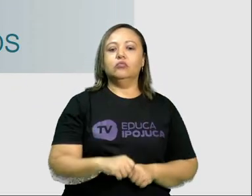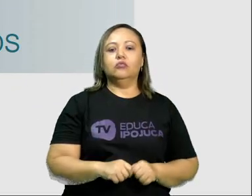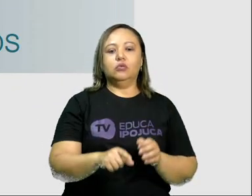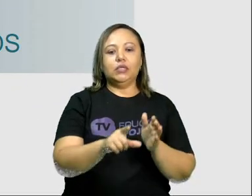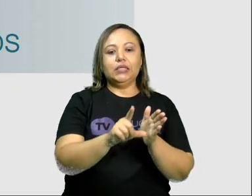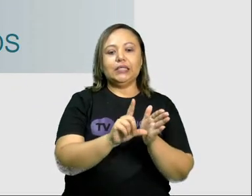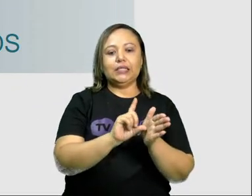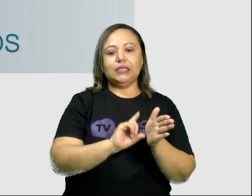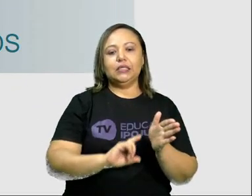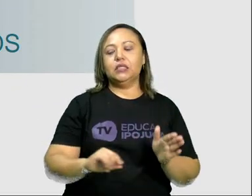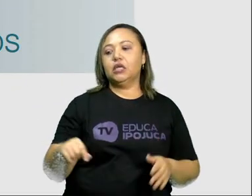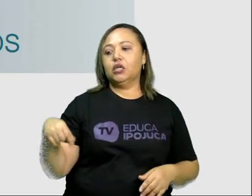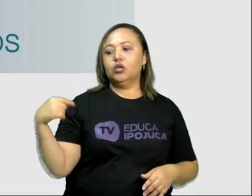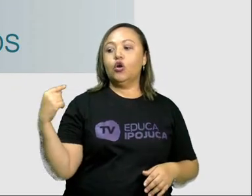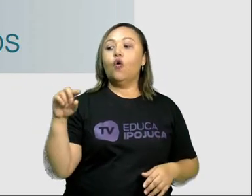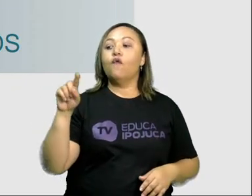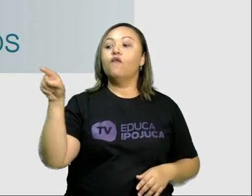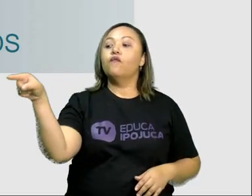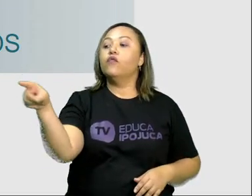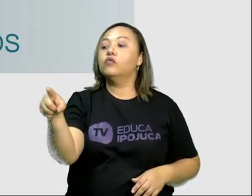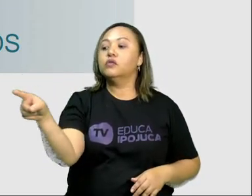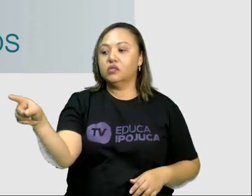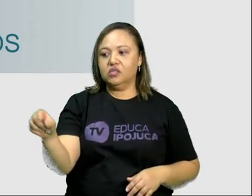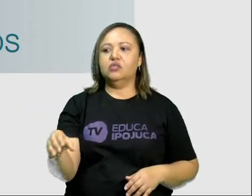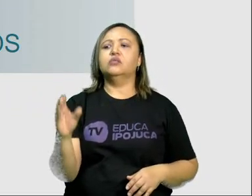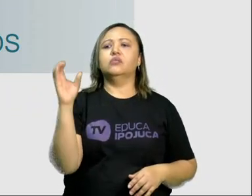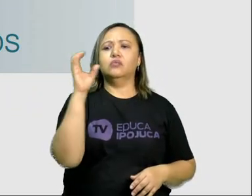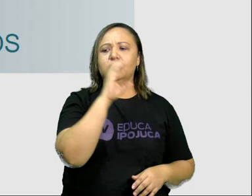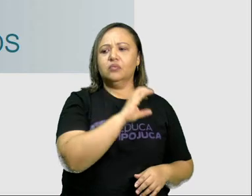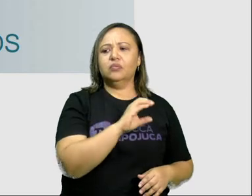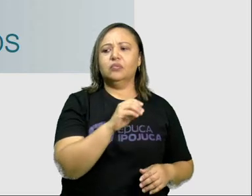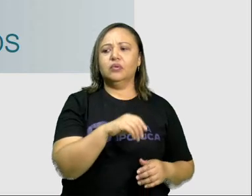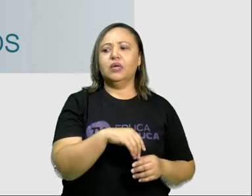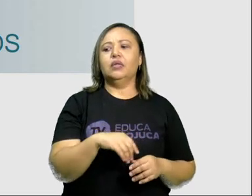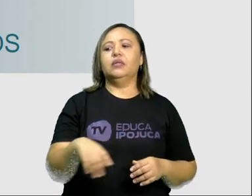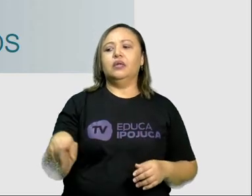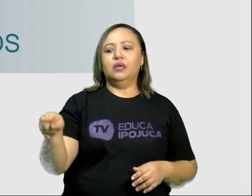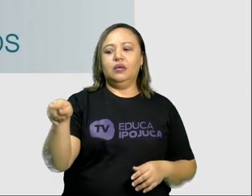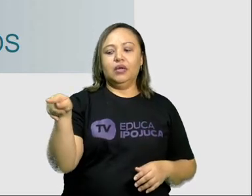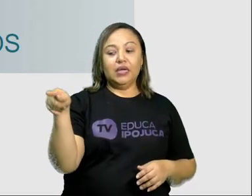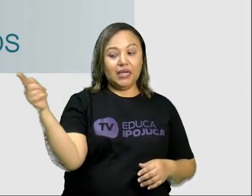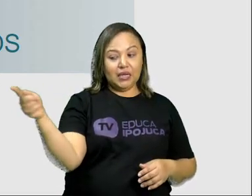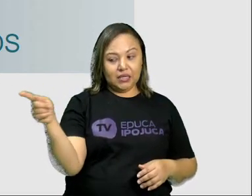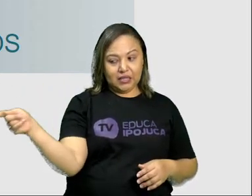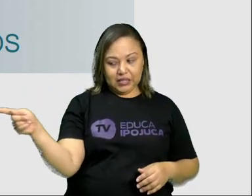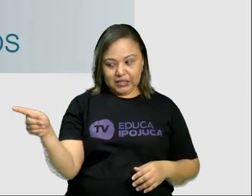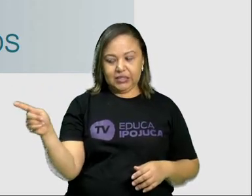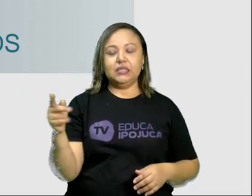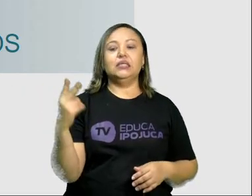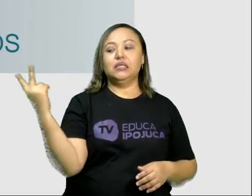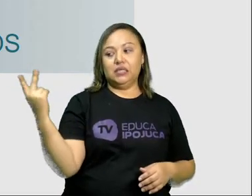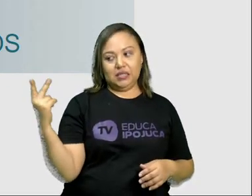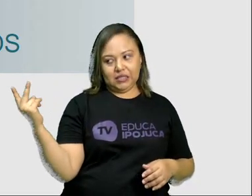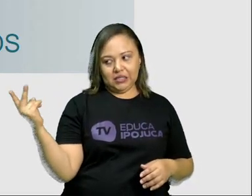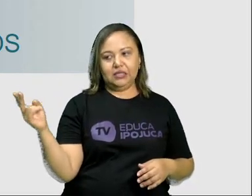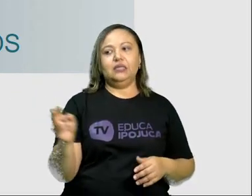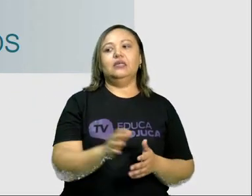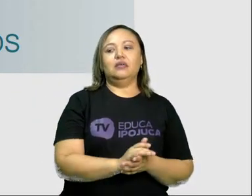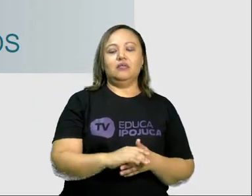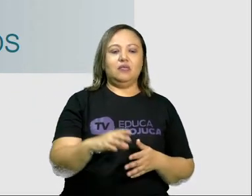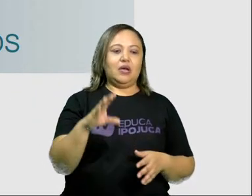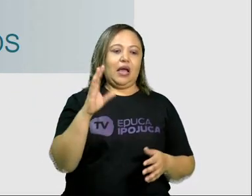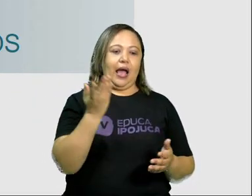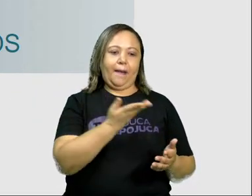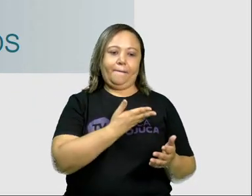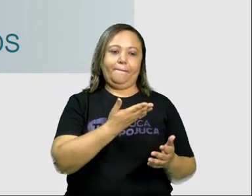Vós estáis com pressa. Eles são, amigo. Esses recursos que